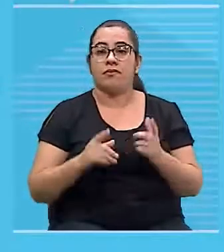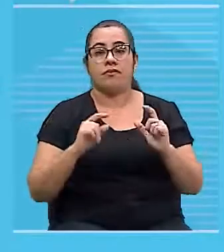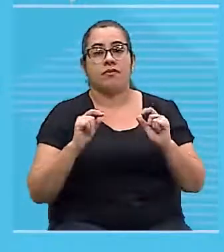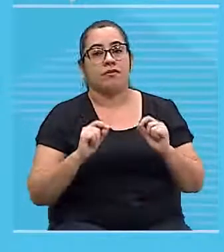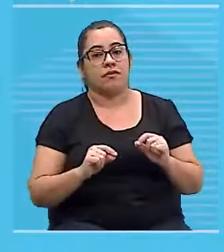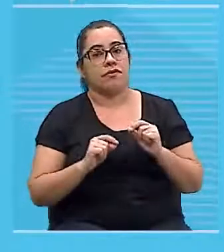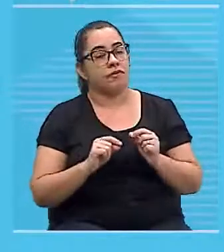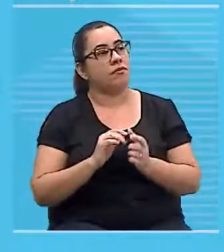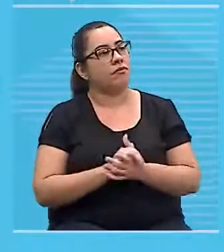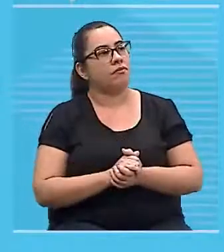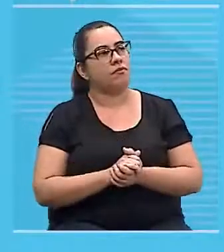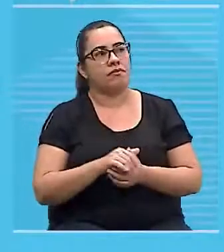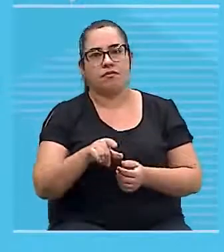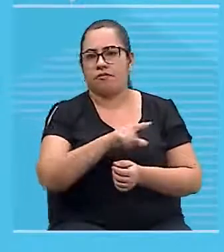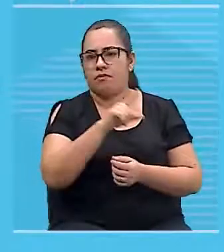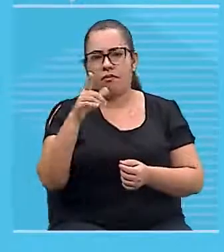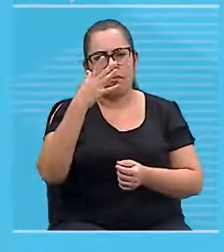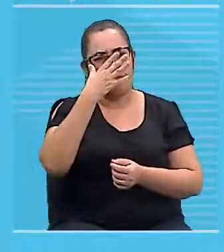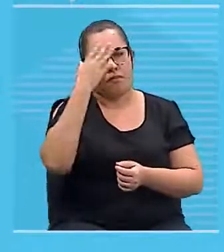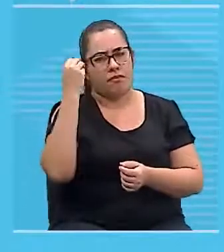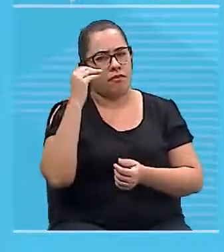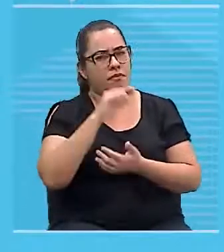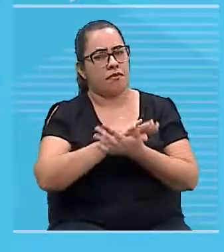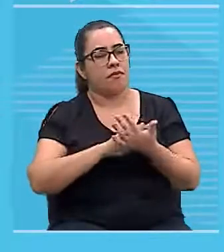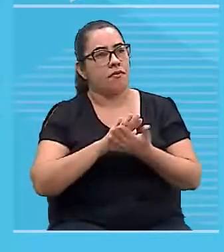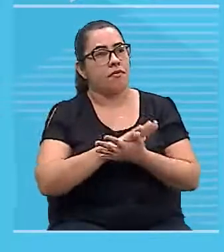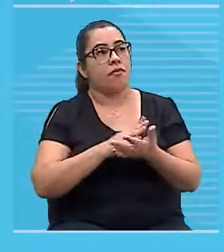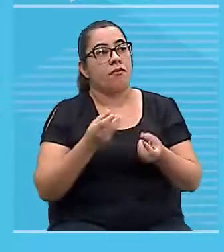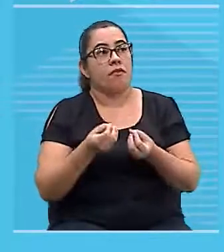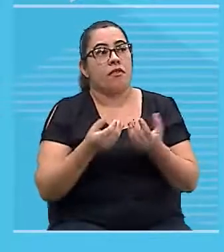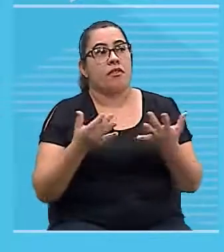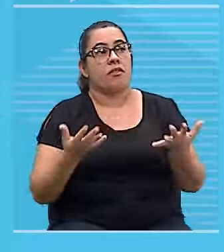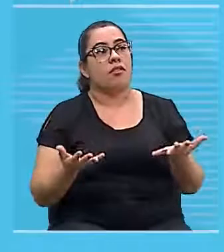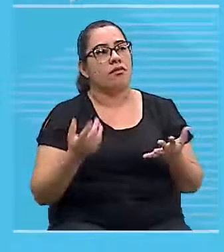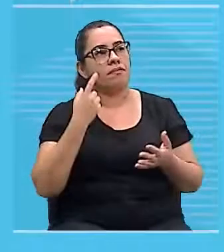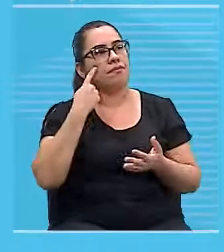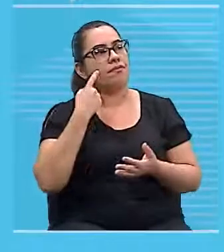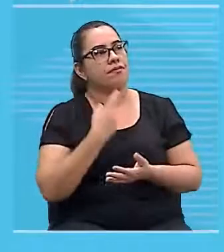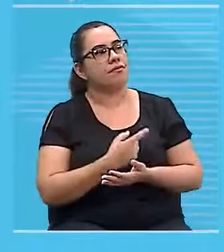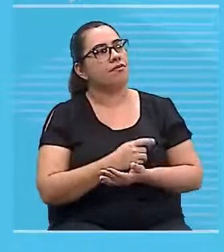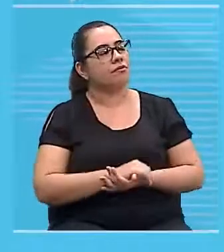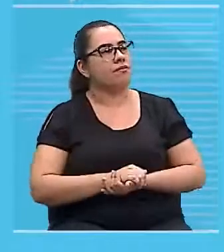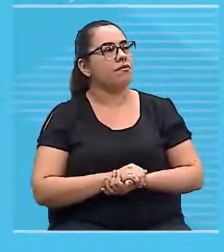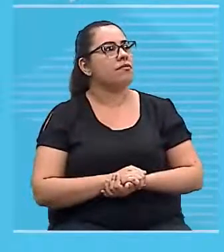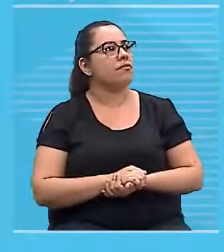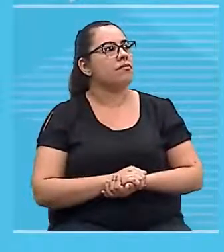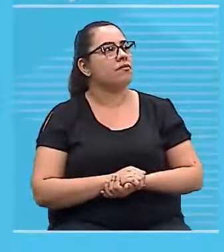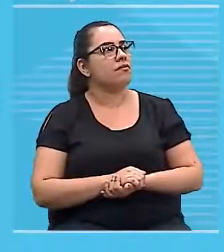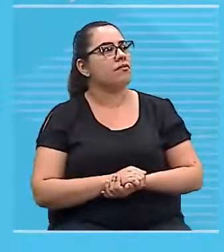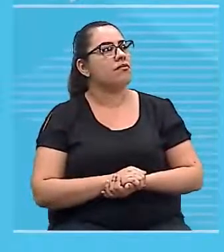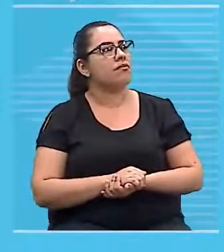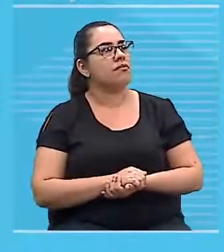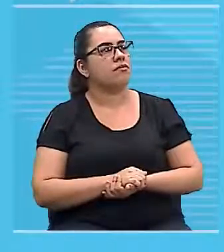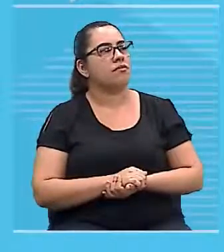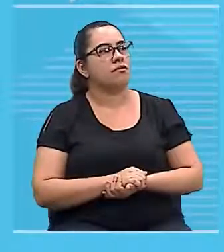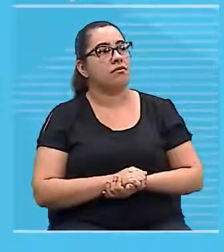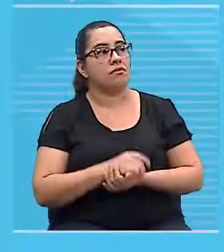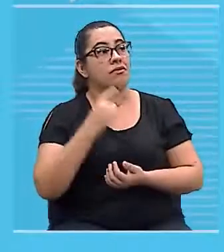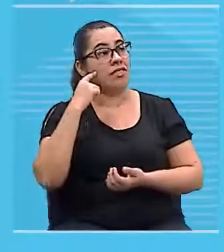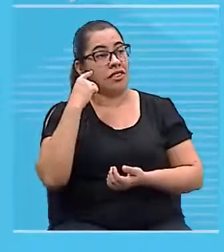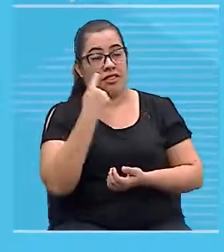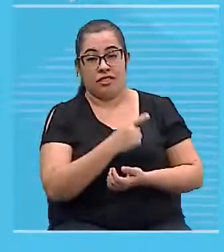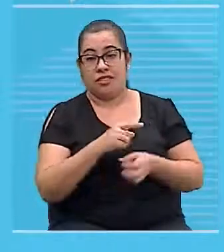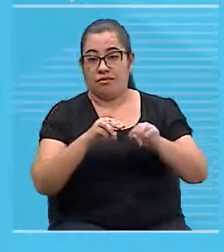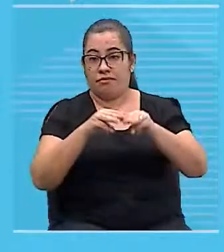não esqueça que se o sentido do campo for um sentido anti